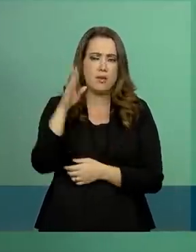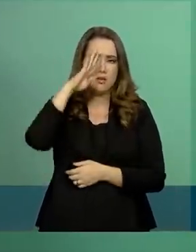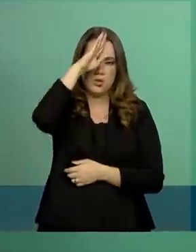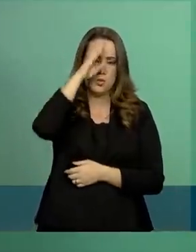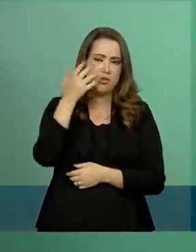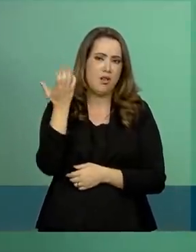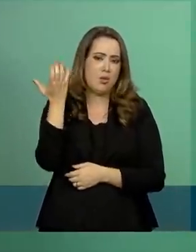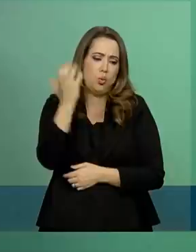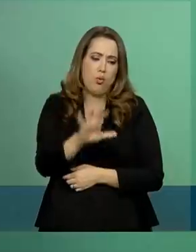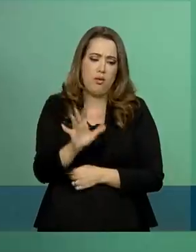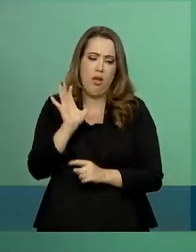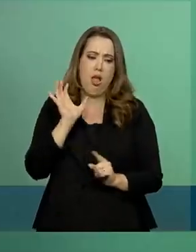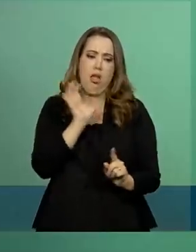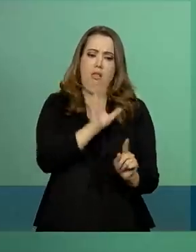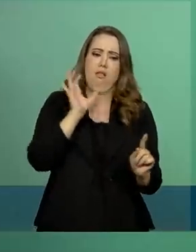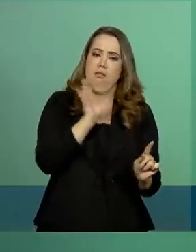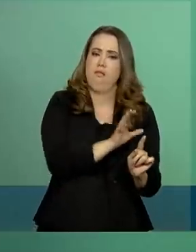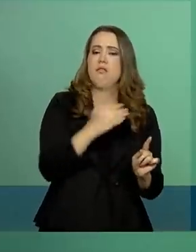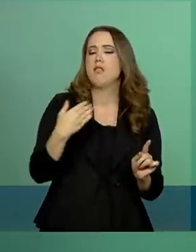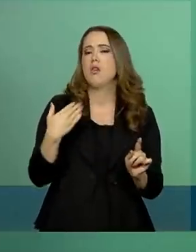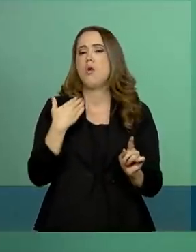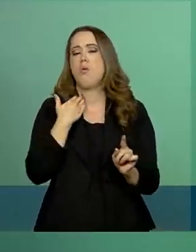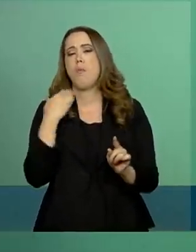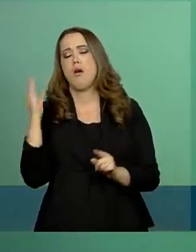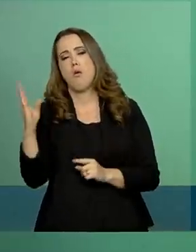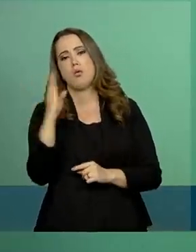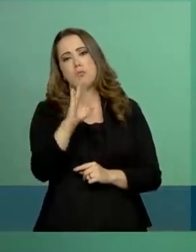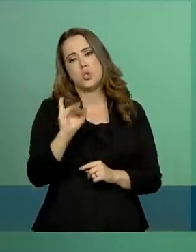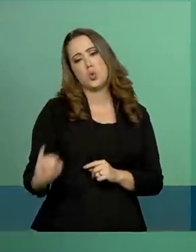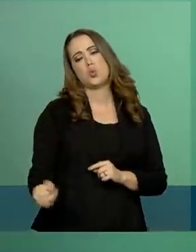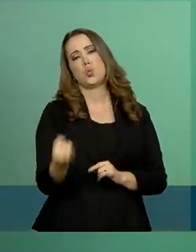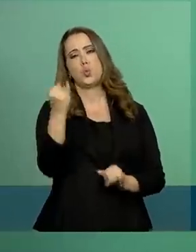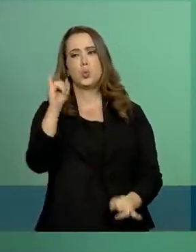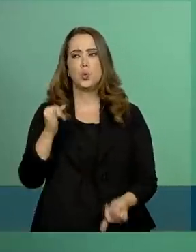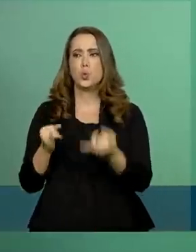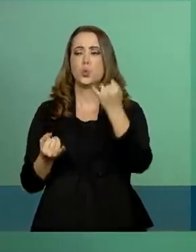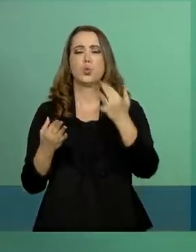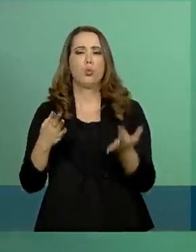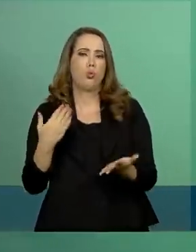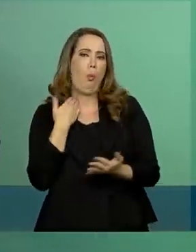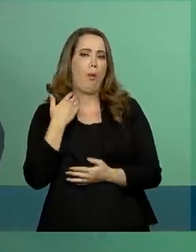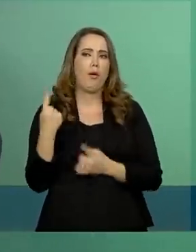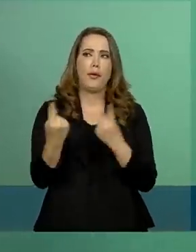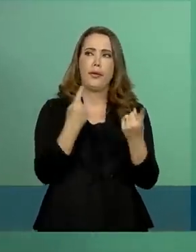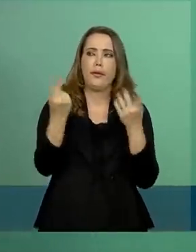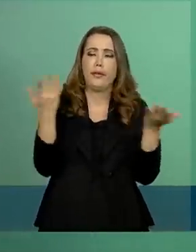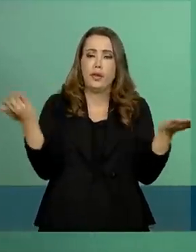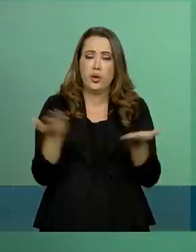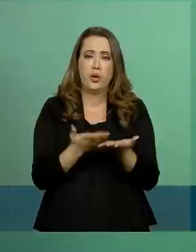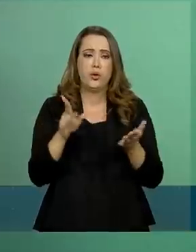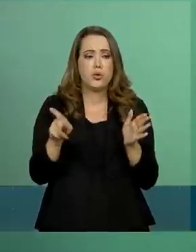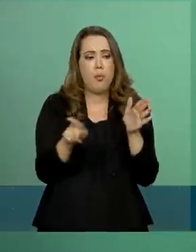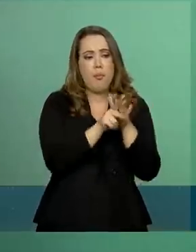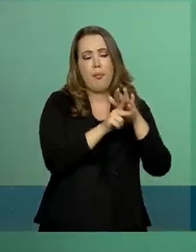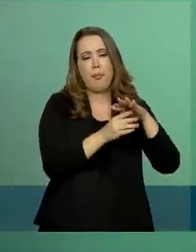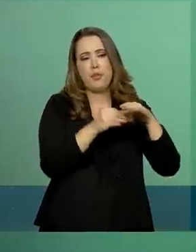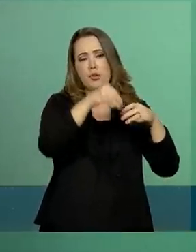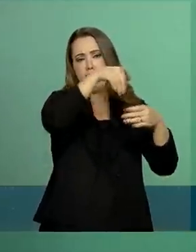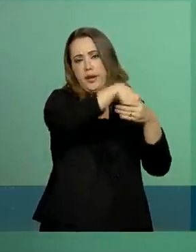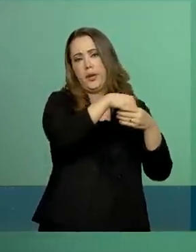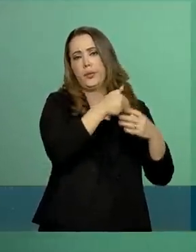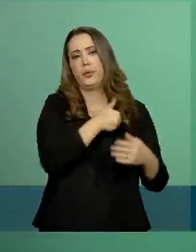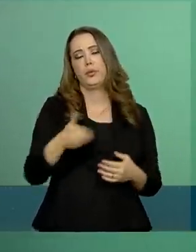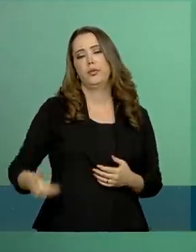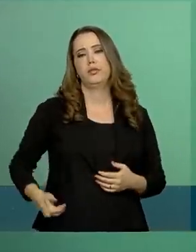intervirá em qualquer aspecto que estejam relacionados a juros dos bancos que estão em tese sobre o guarda-chuva do governo.